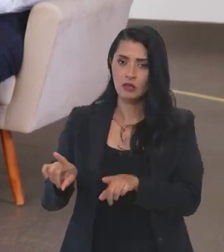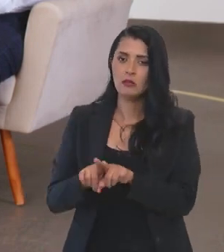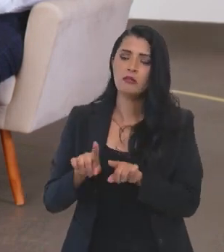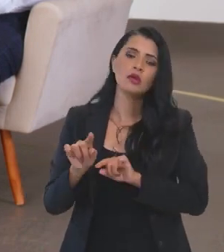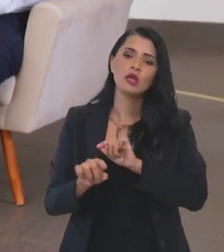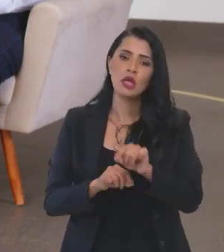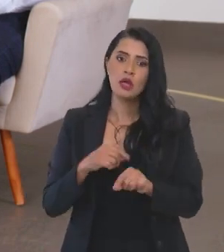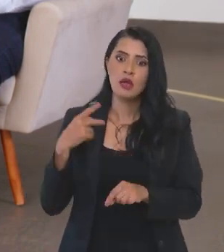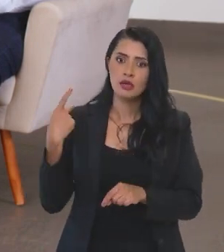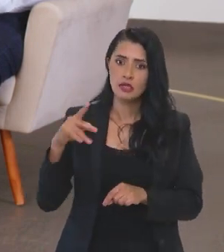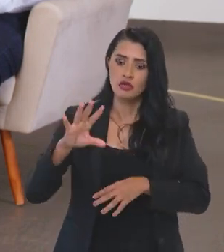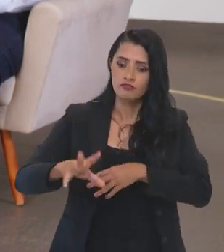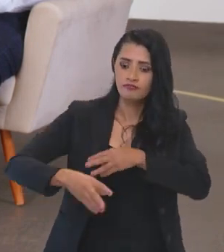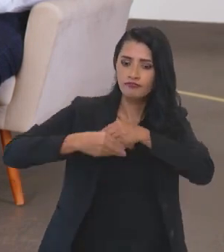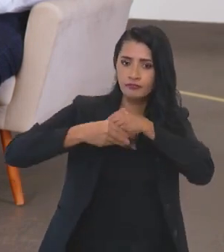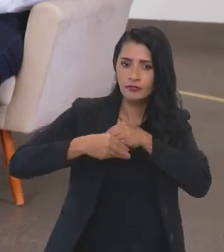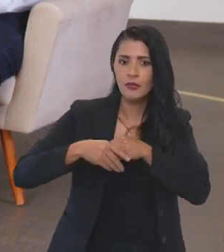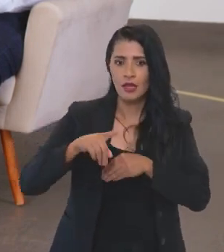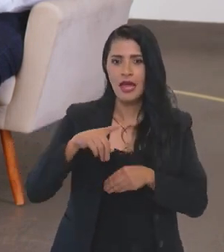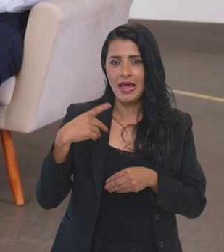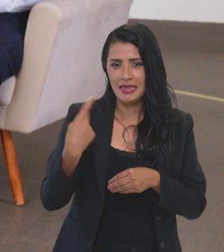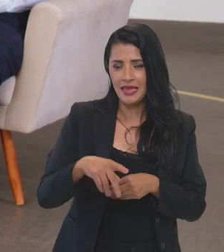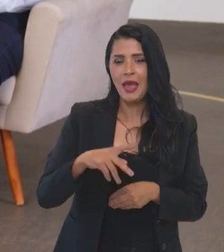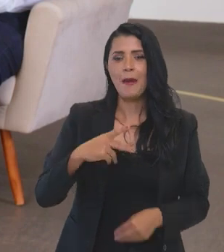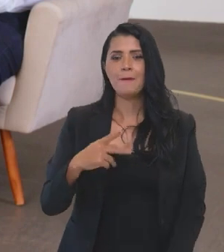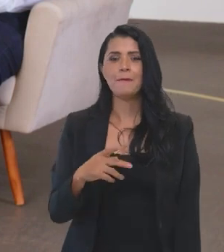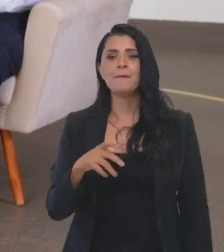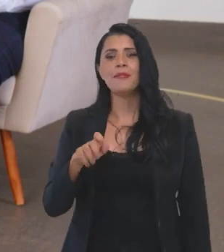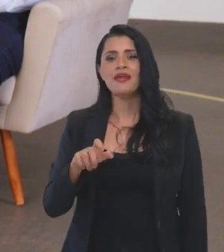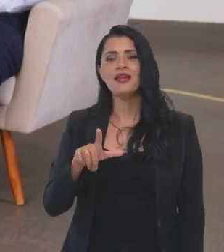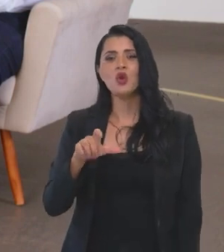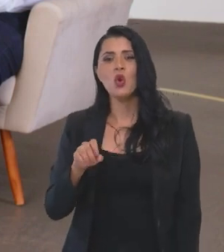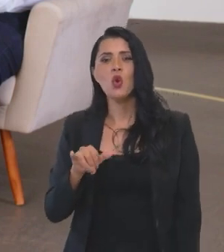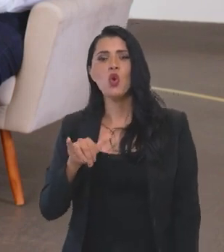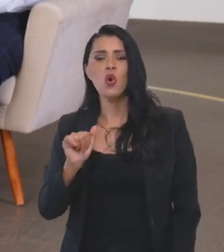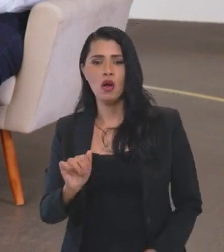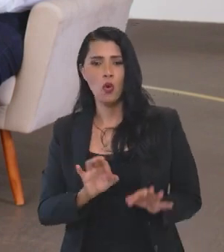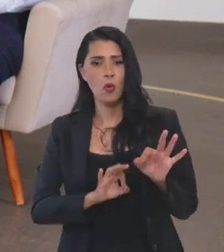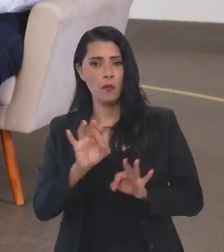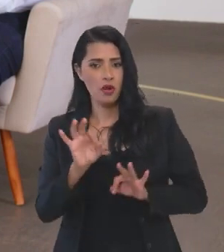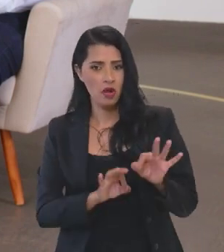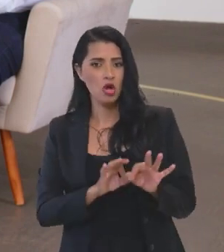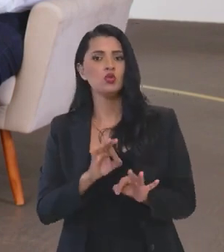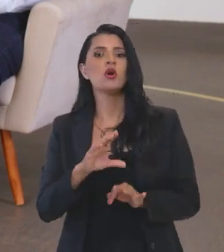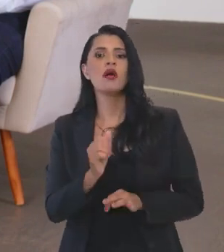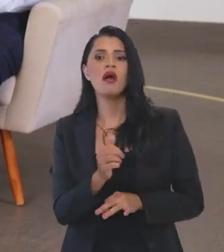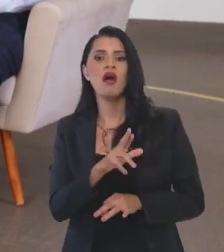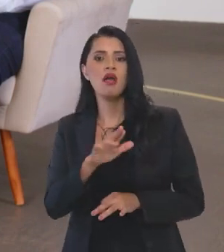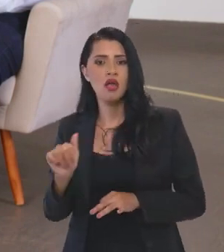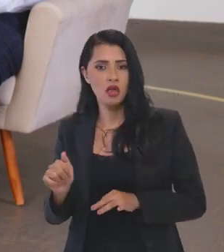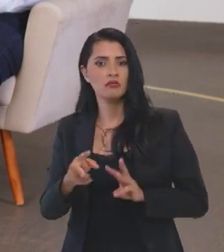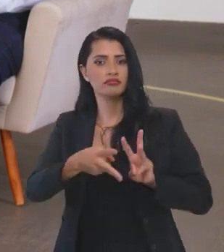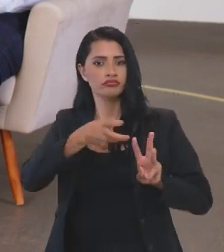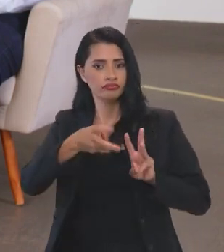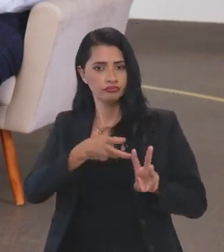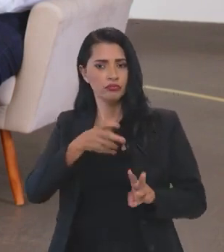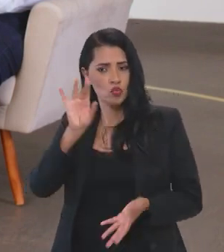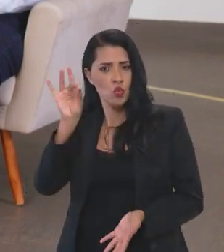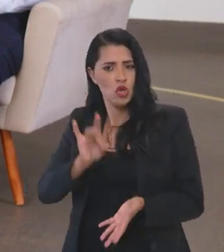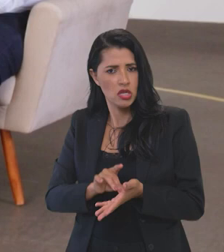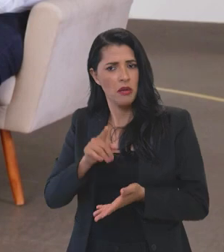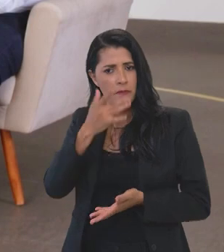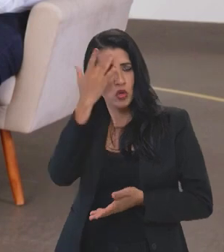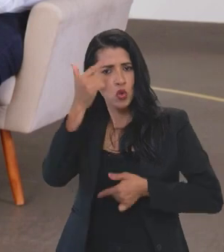encaminhando também, para que seja incorporado no PELOA, o plano de carreira engenhista, reconhecendo que os